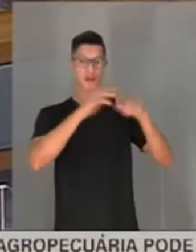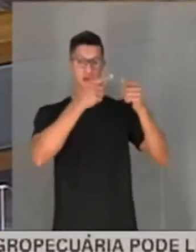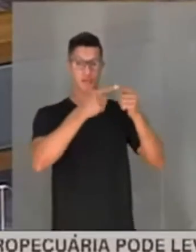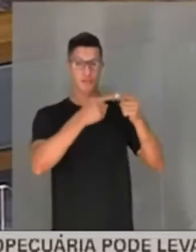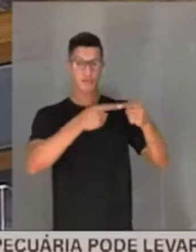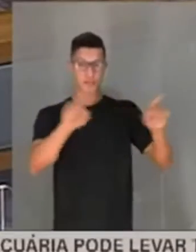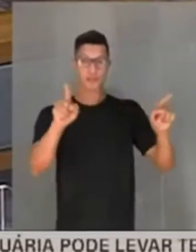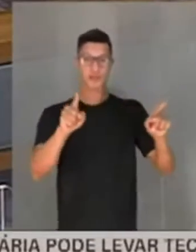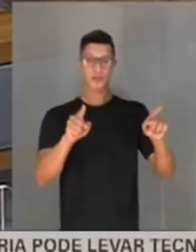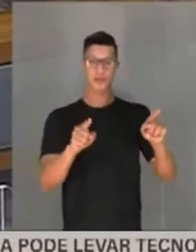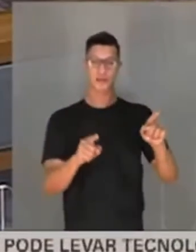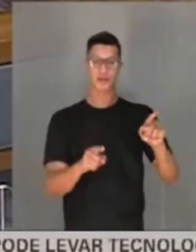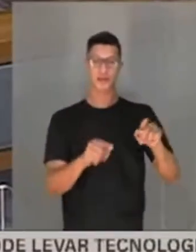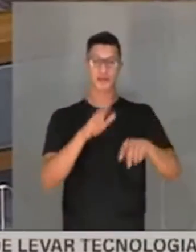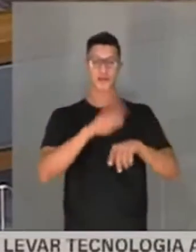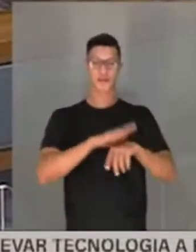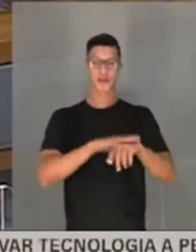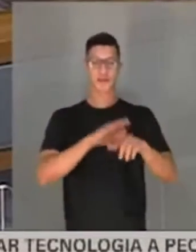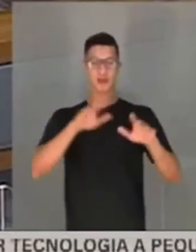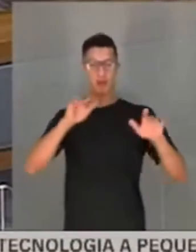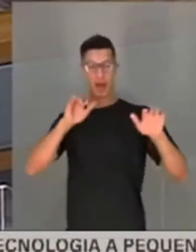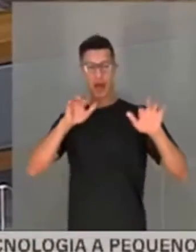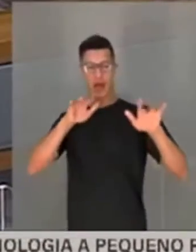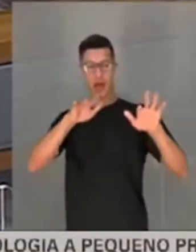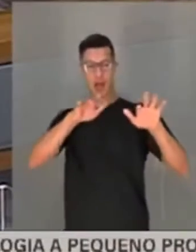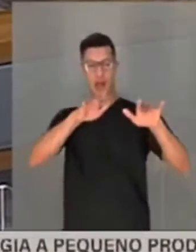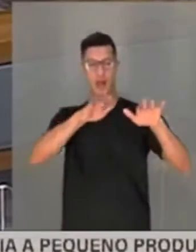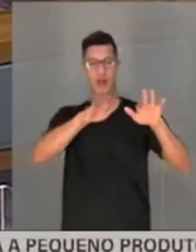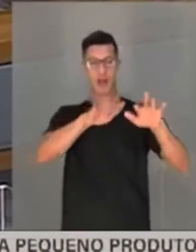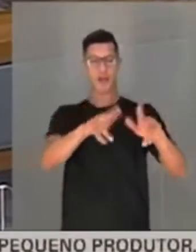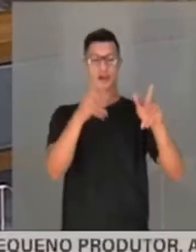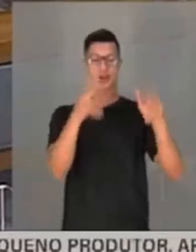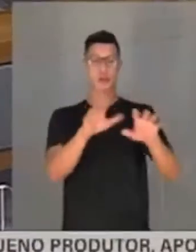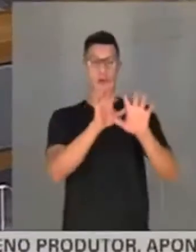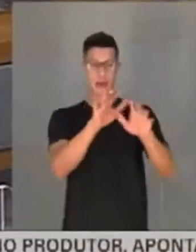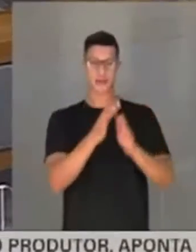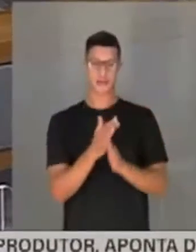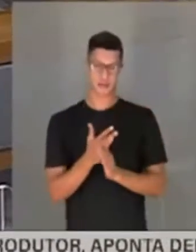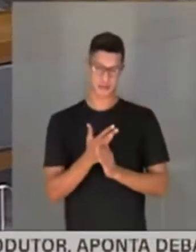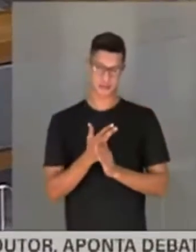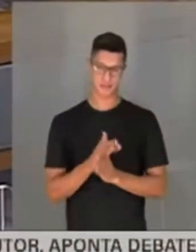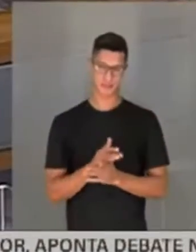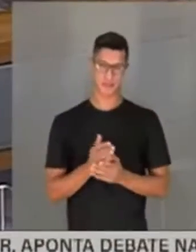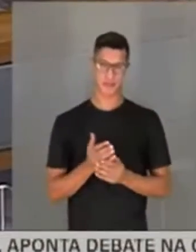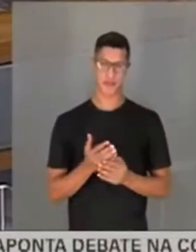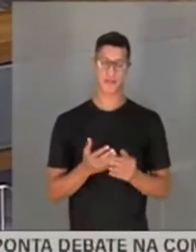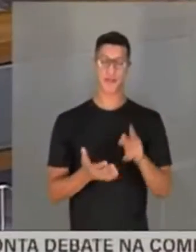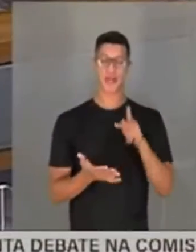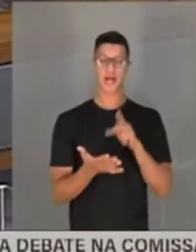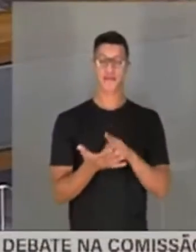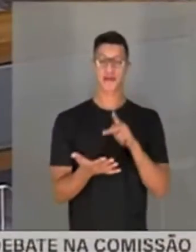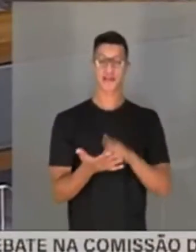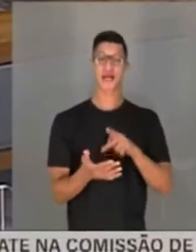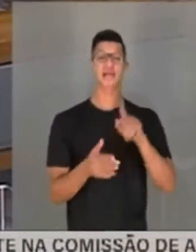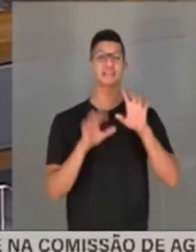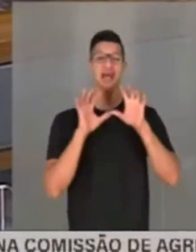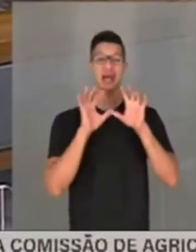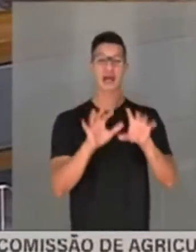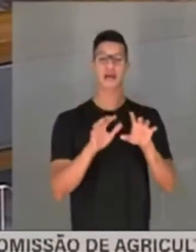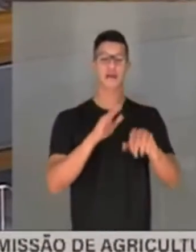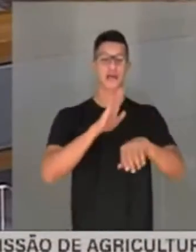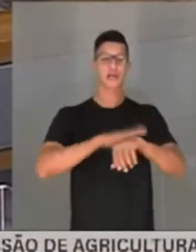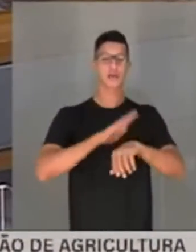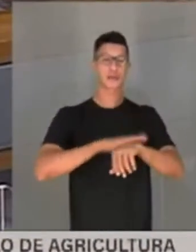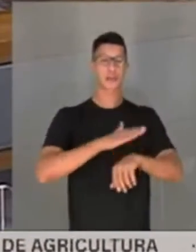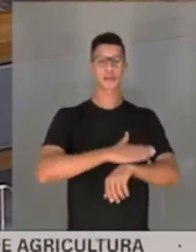inauguração, fazendo uma aglomeração como essa. A verdade dos fatos é essa. E o